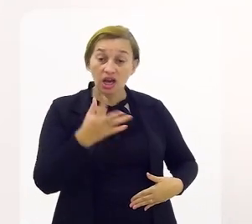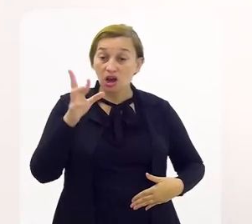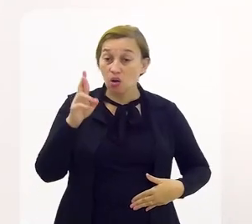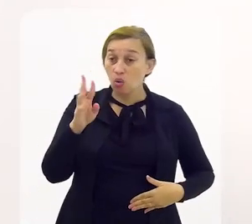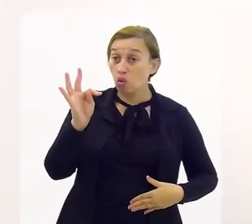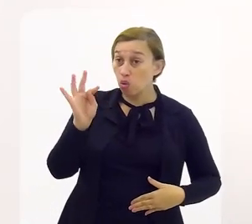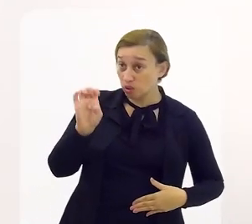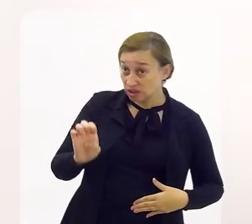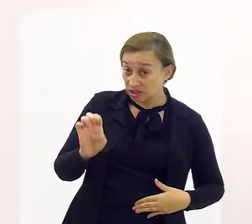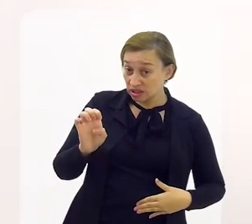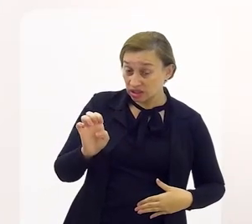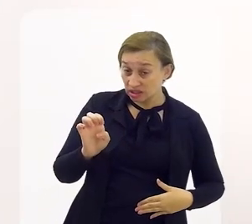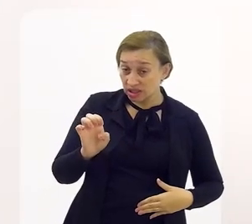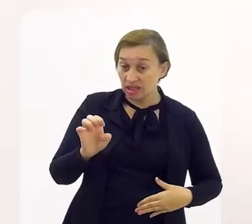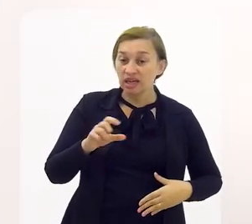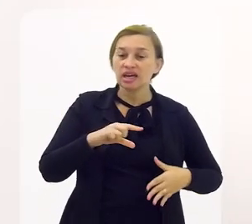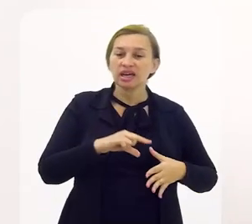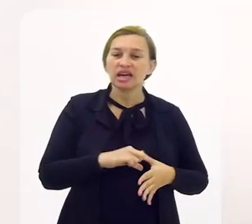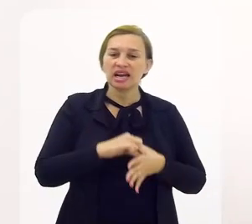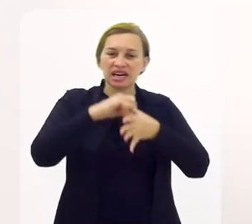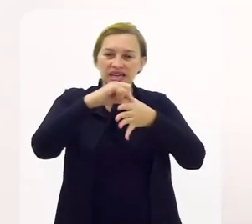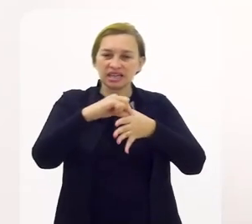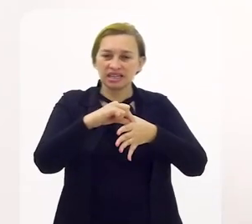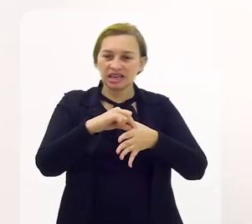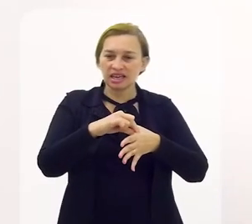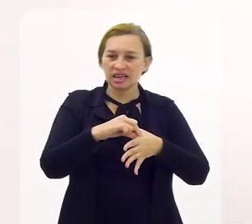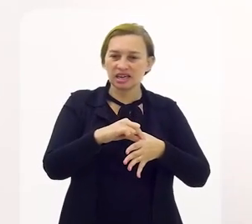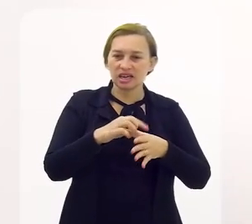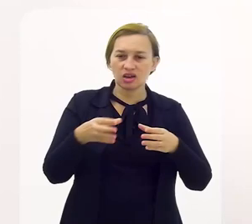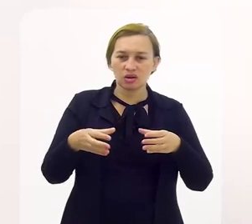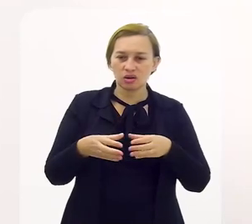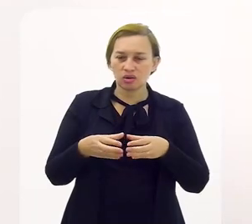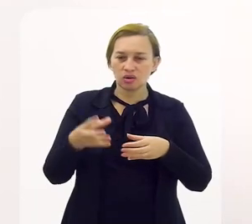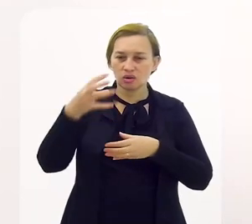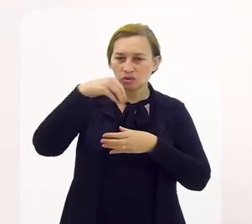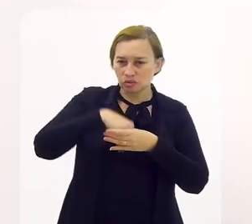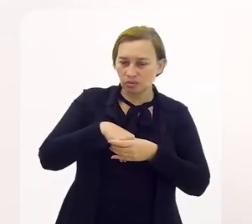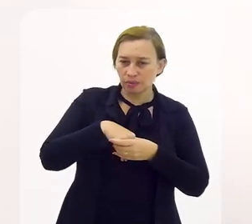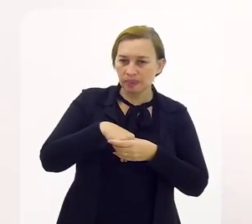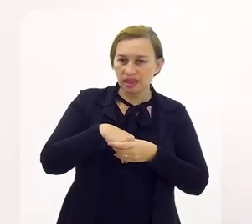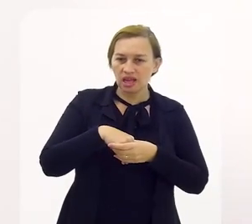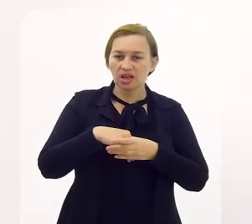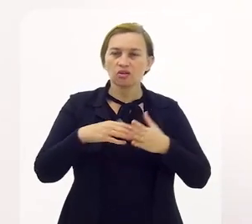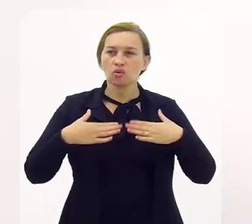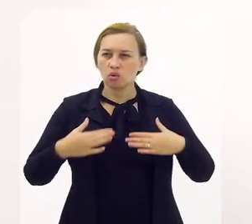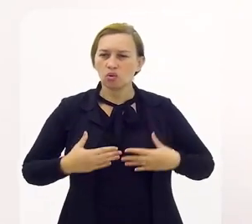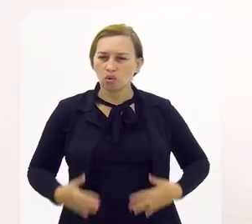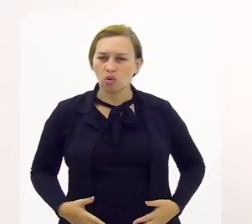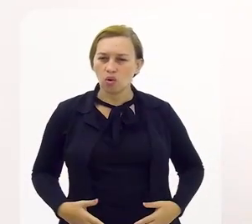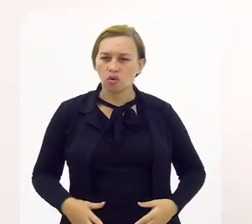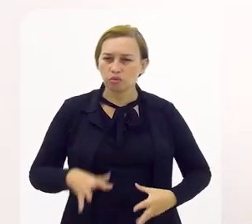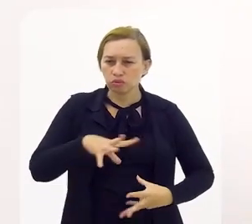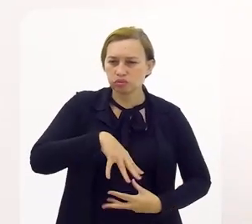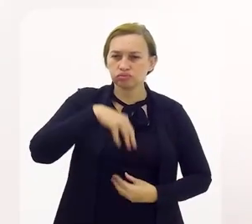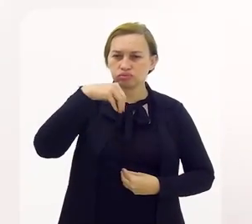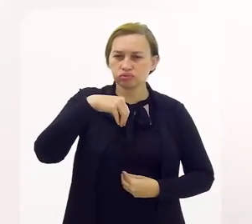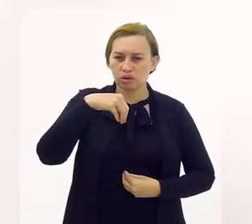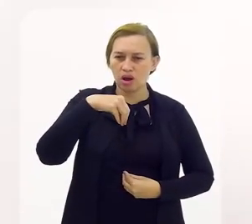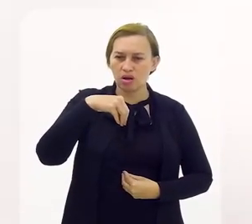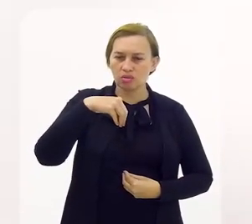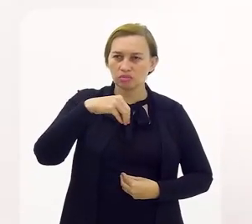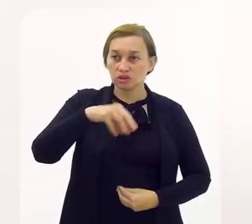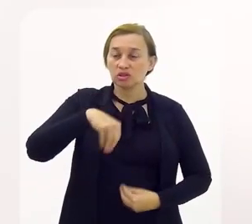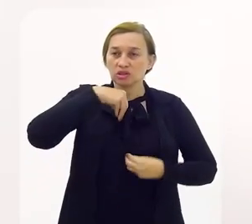Kunti Que é a líder Hare Krishna dentro do nosso grupo Esse corpo que ora, minha alma